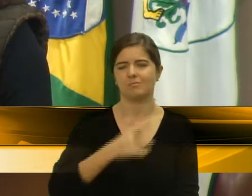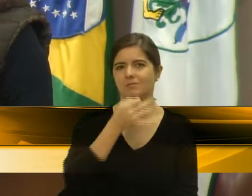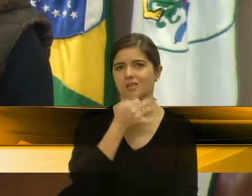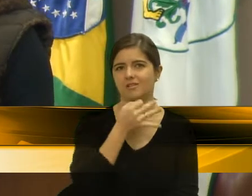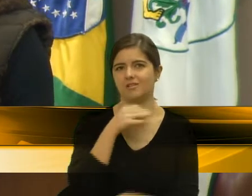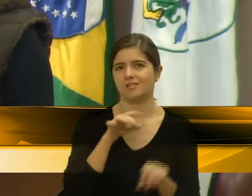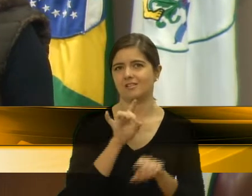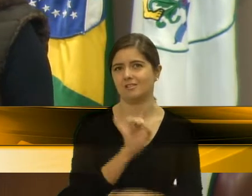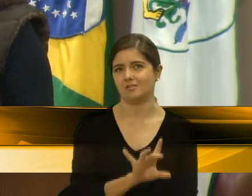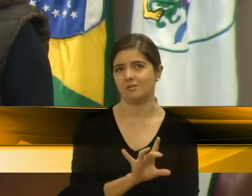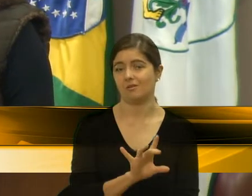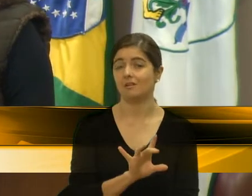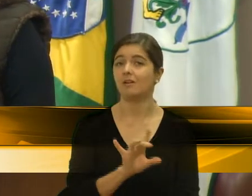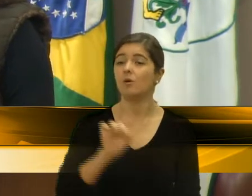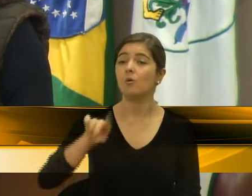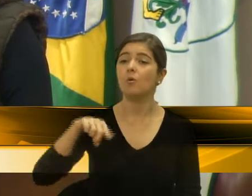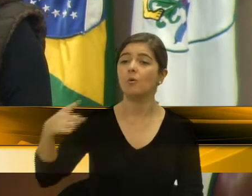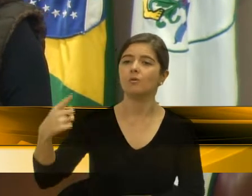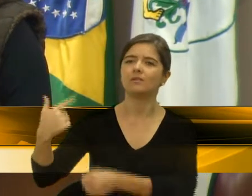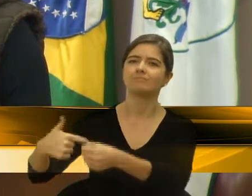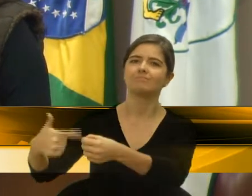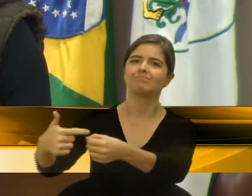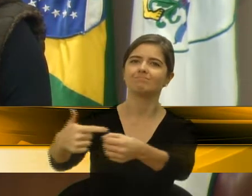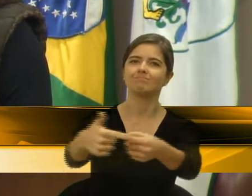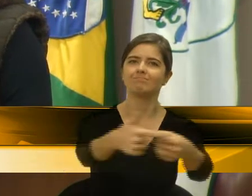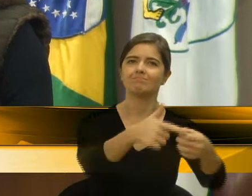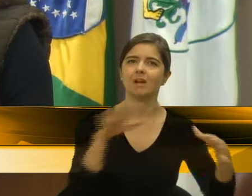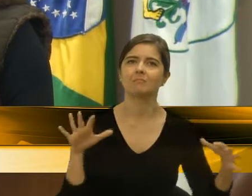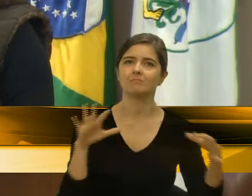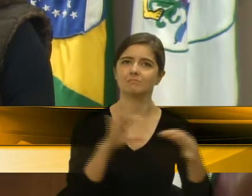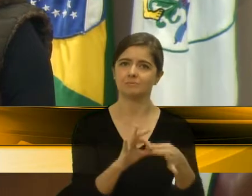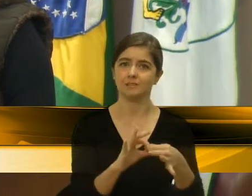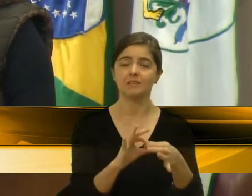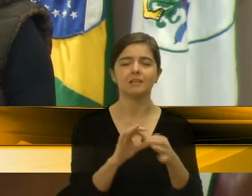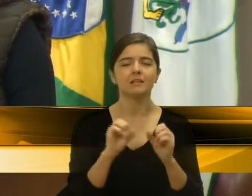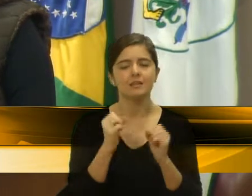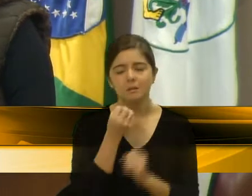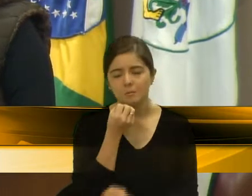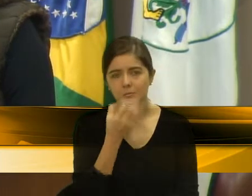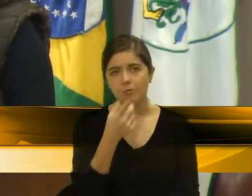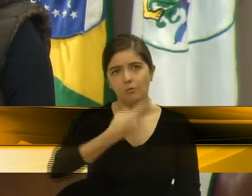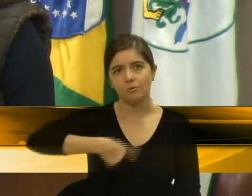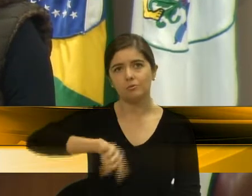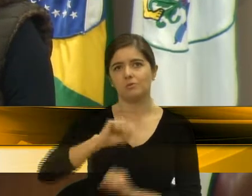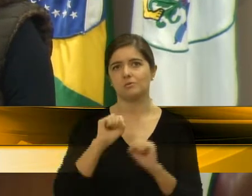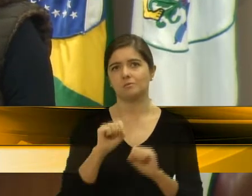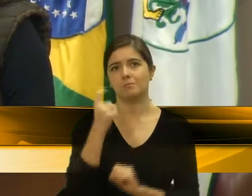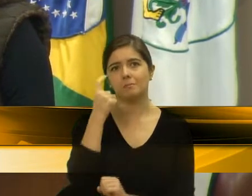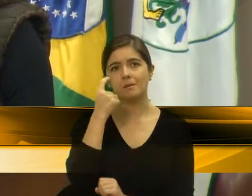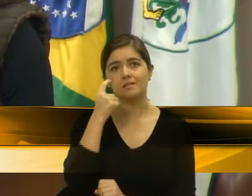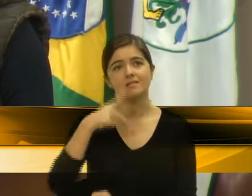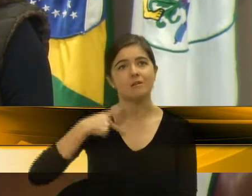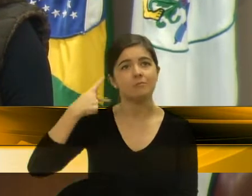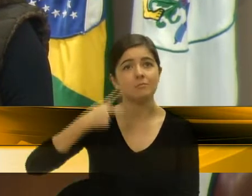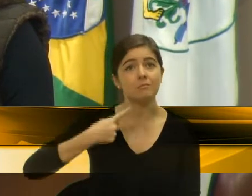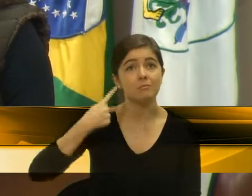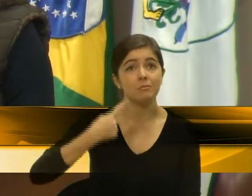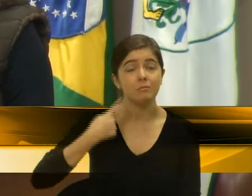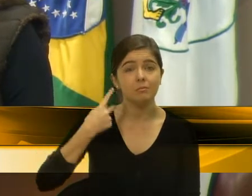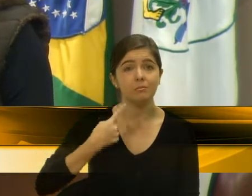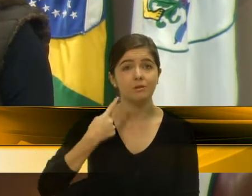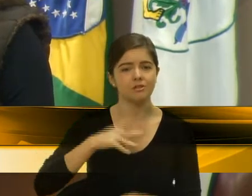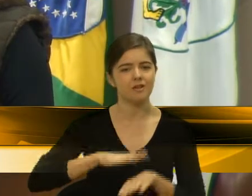mas todas essas cidades no conjunto. Então, que bom que a gente possa estar pensando política de uma forma mais